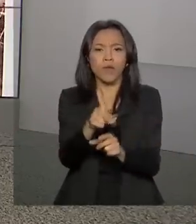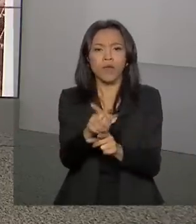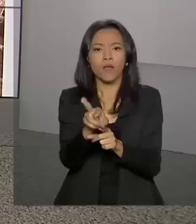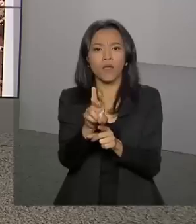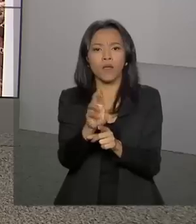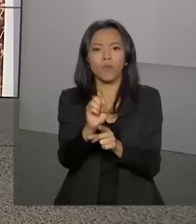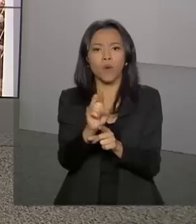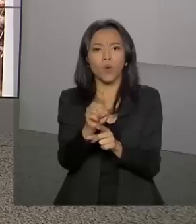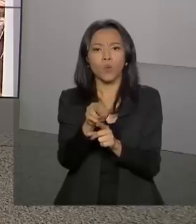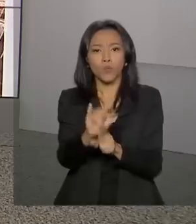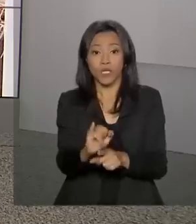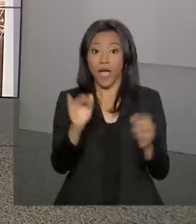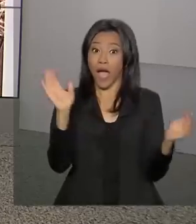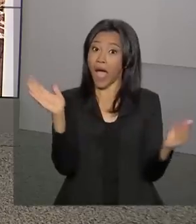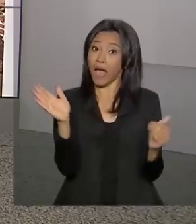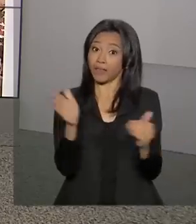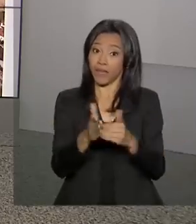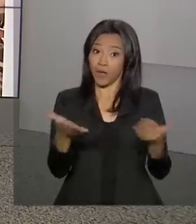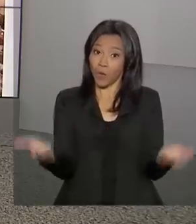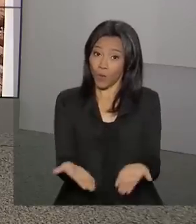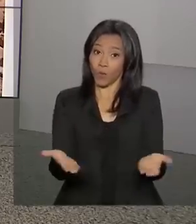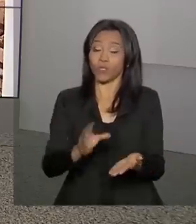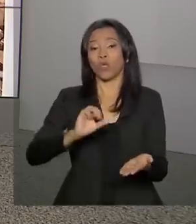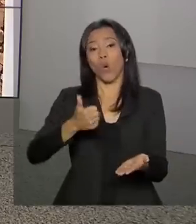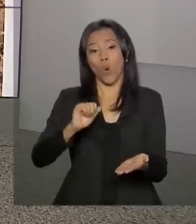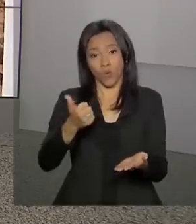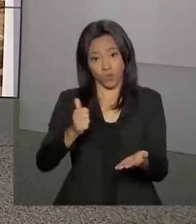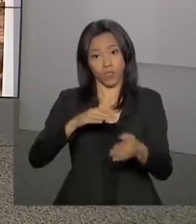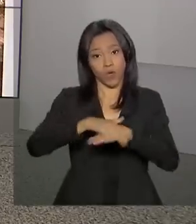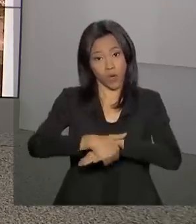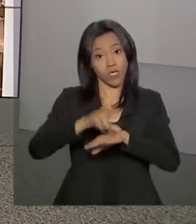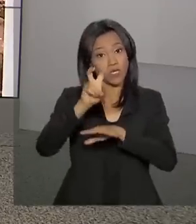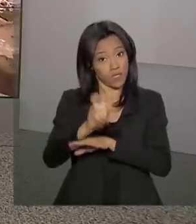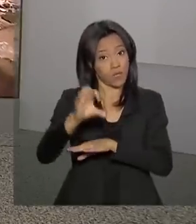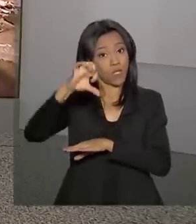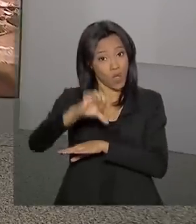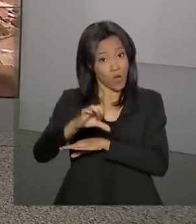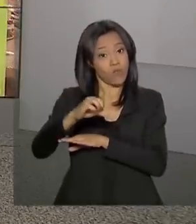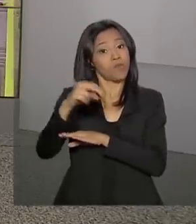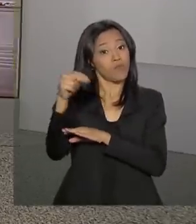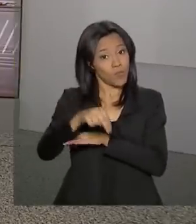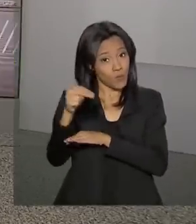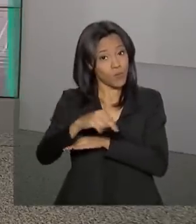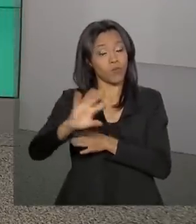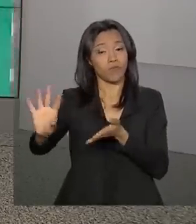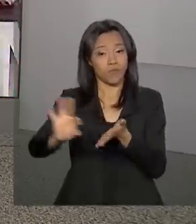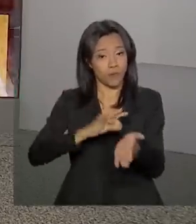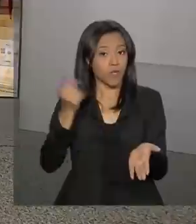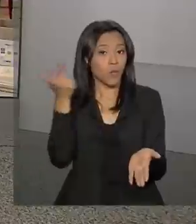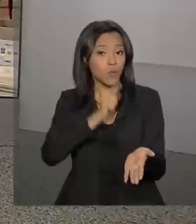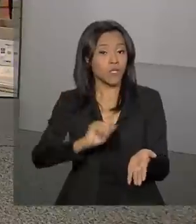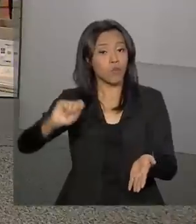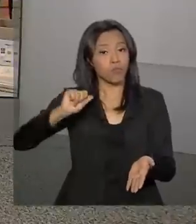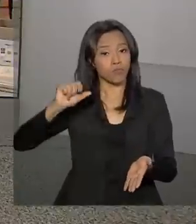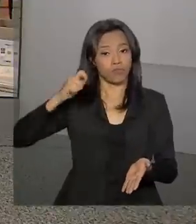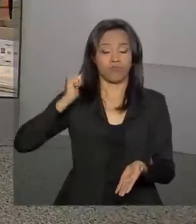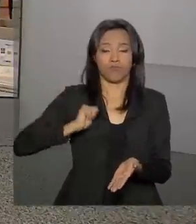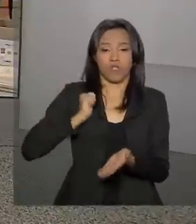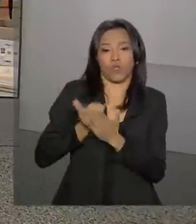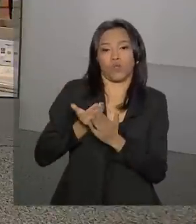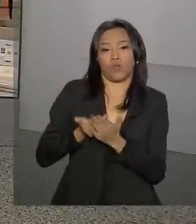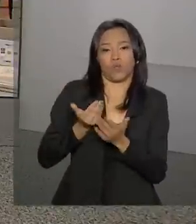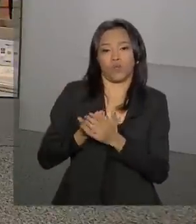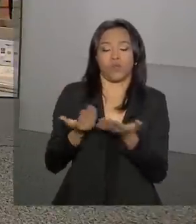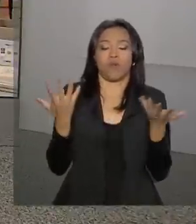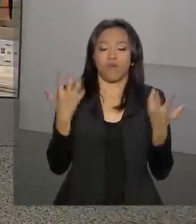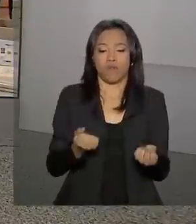têm até as 23 horas e 59 minutos para concorrer a uma bolsa de estudos. Vamos então até a nossa redação no Rio de Janeiro. Quem conversa com